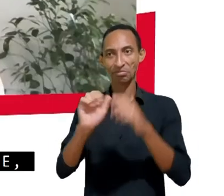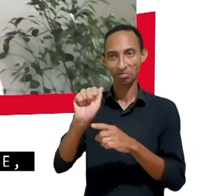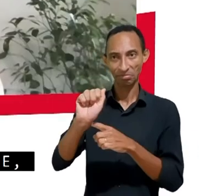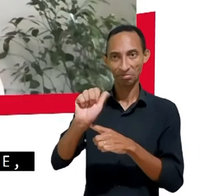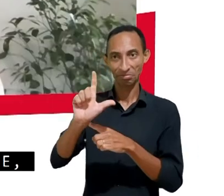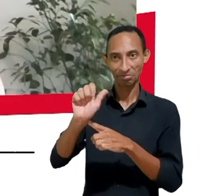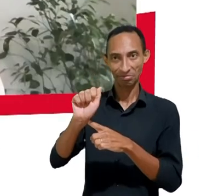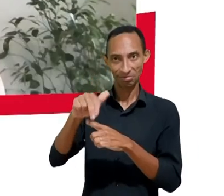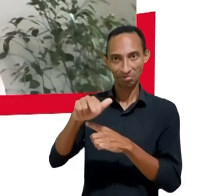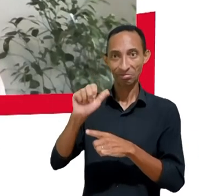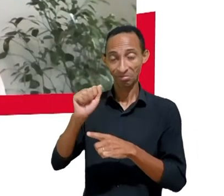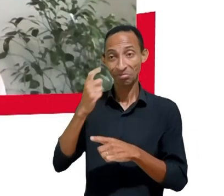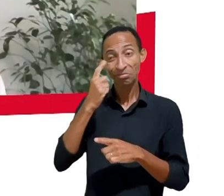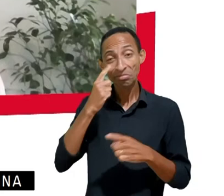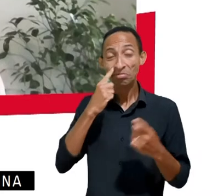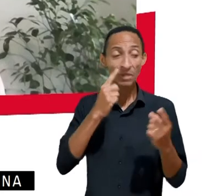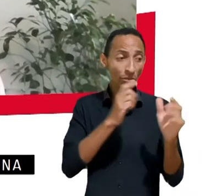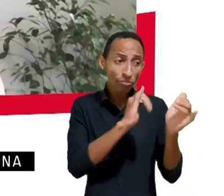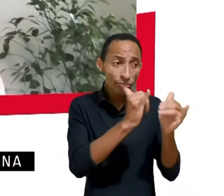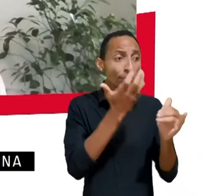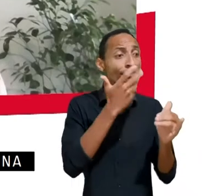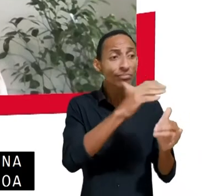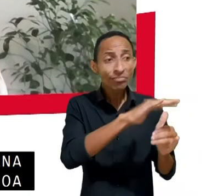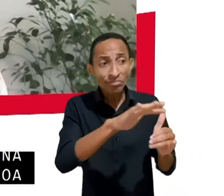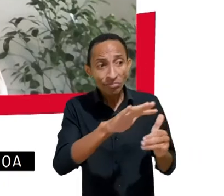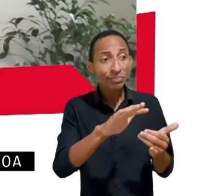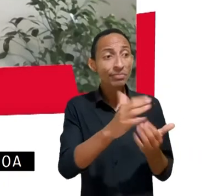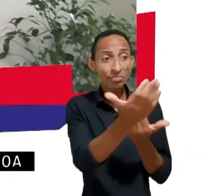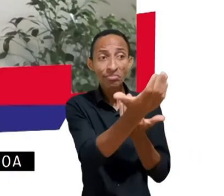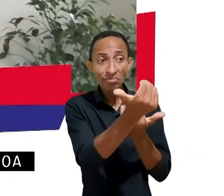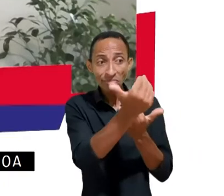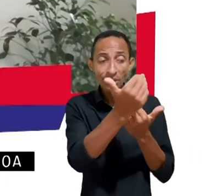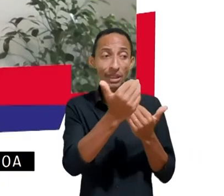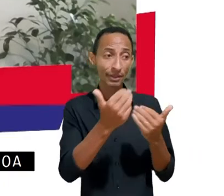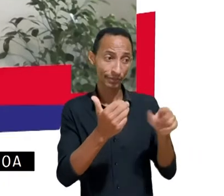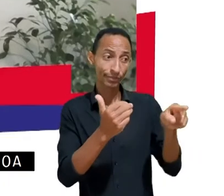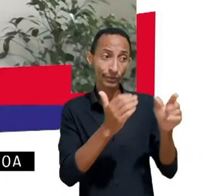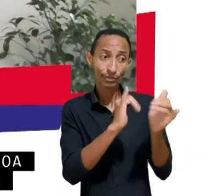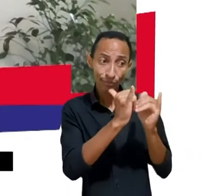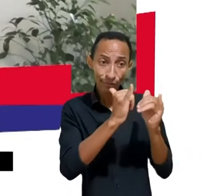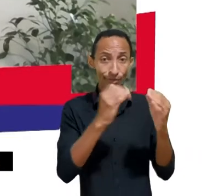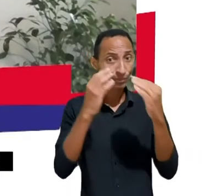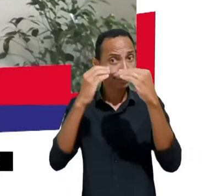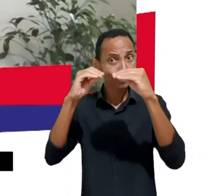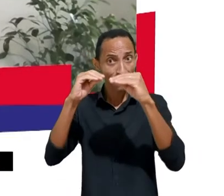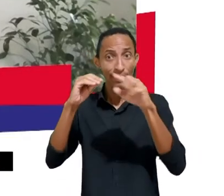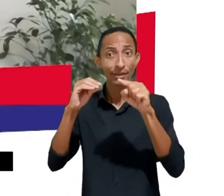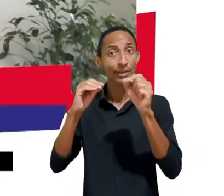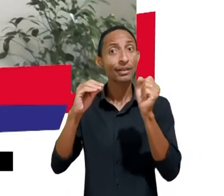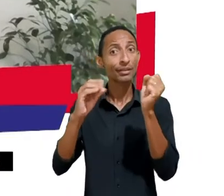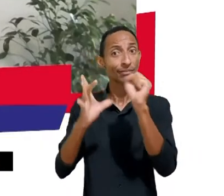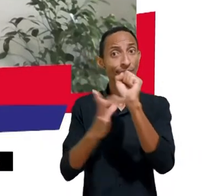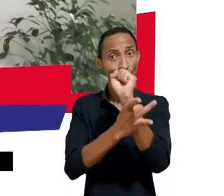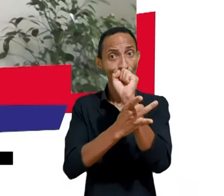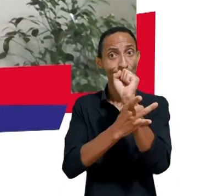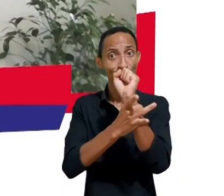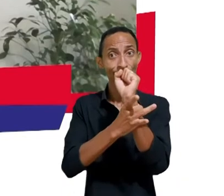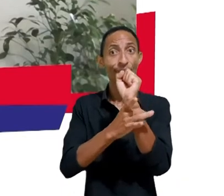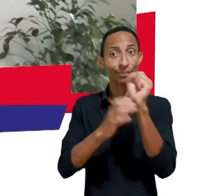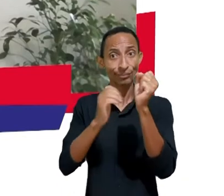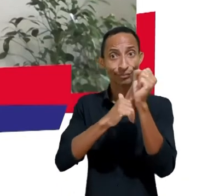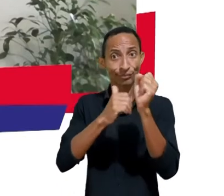adolescentes são dados sensíveis e isso é muito importante porque com isso nós colocamos mais proteção,